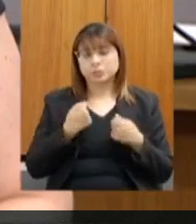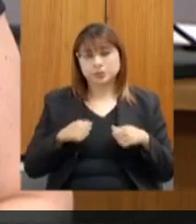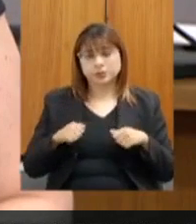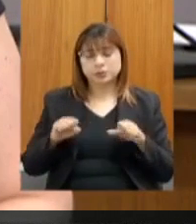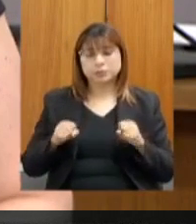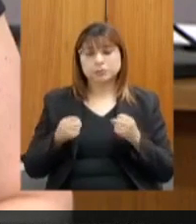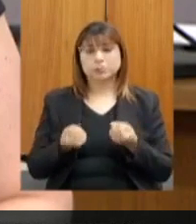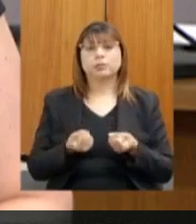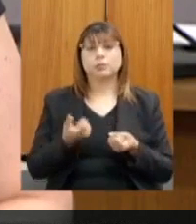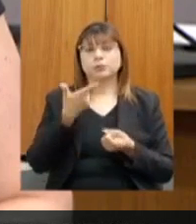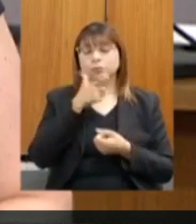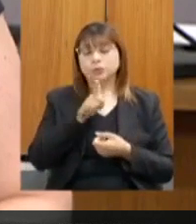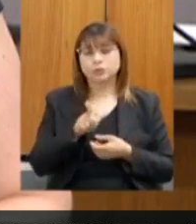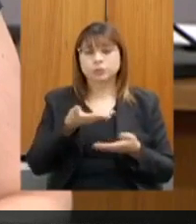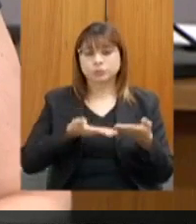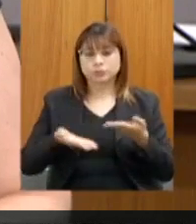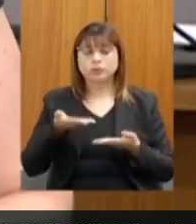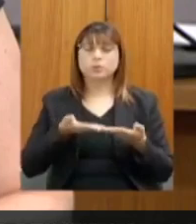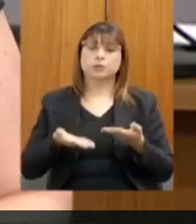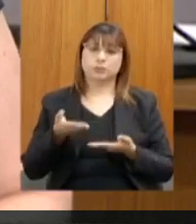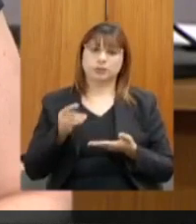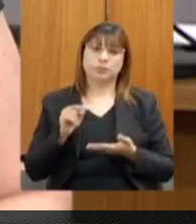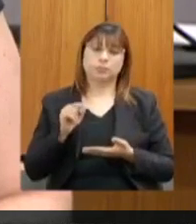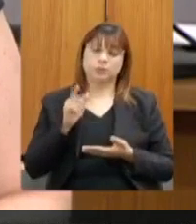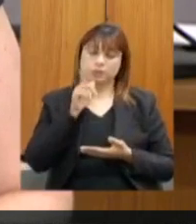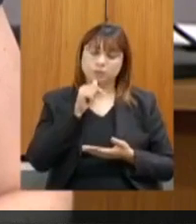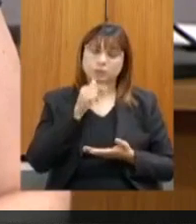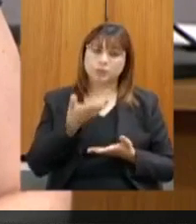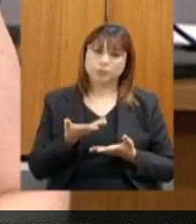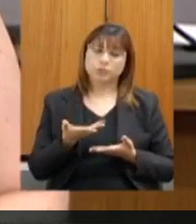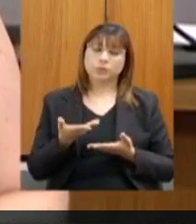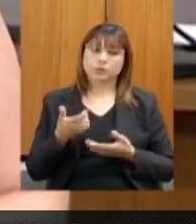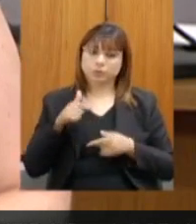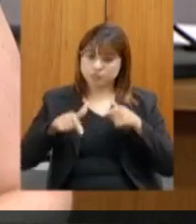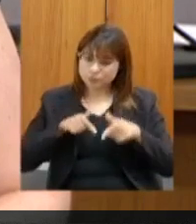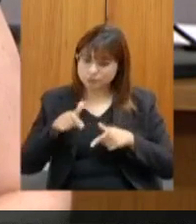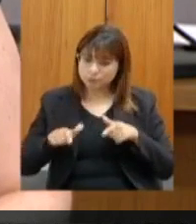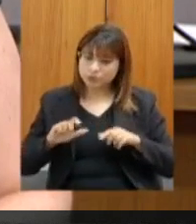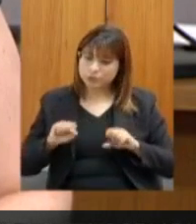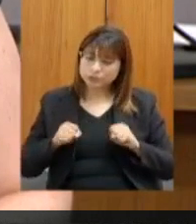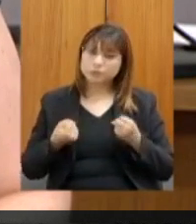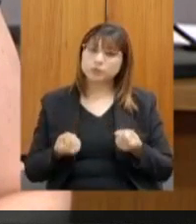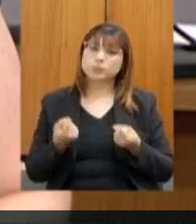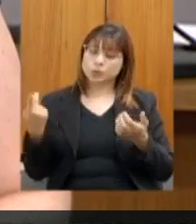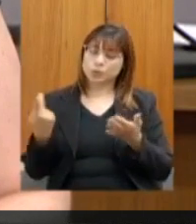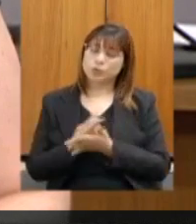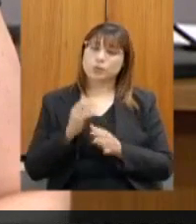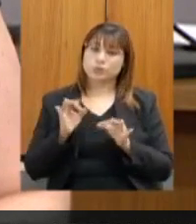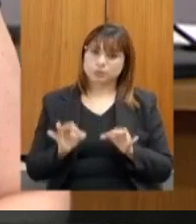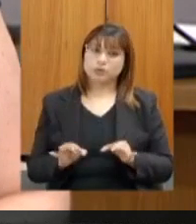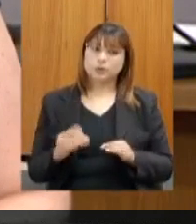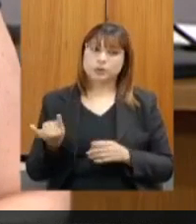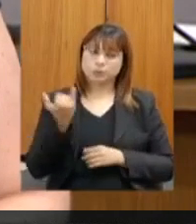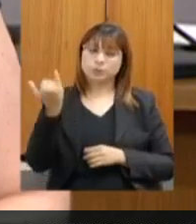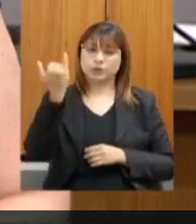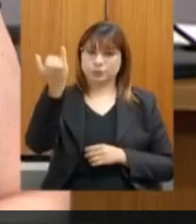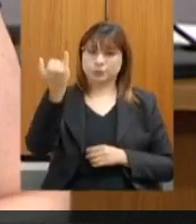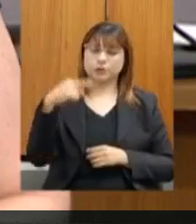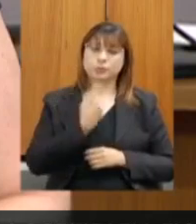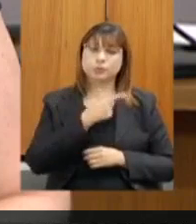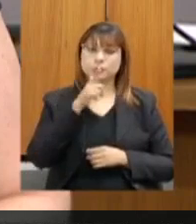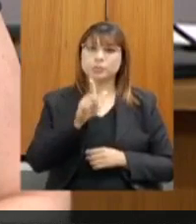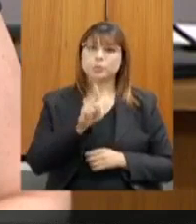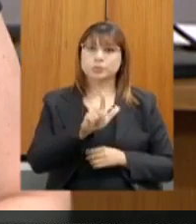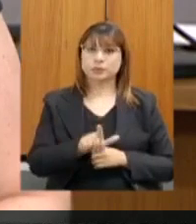universalização do saneamento básico e agir para que ela de fato ocorra, é importantíssimo que a gente consiga